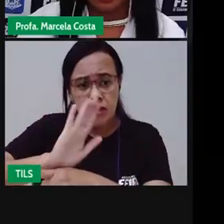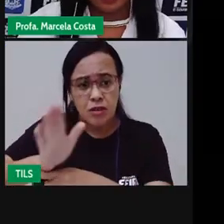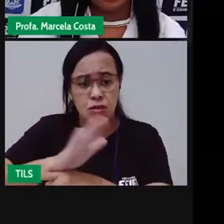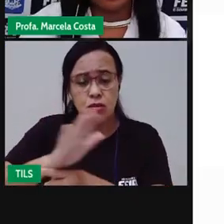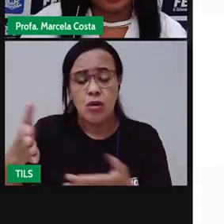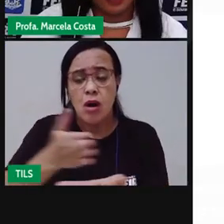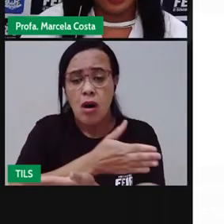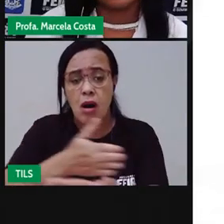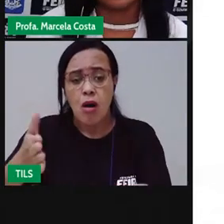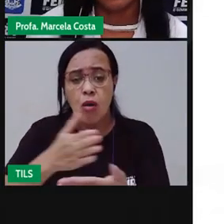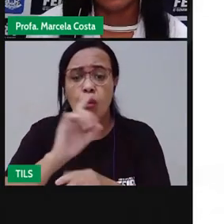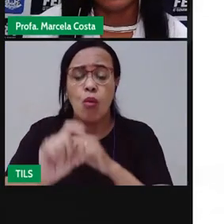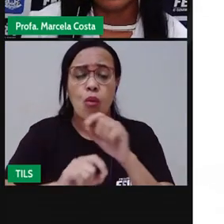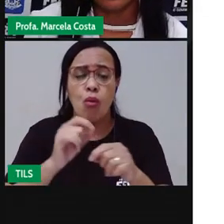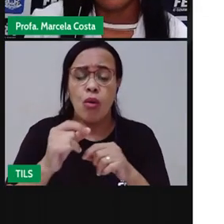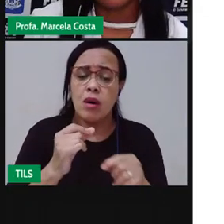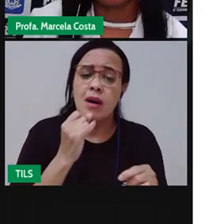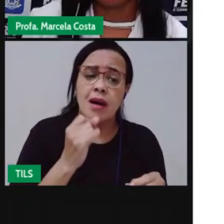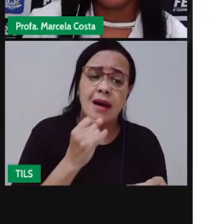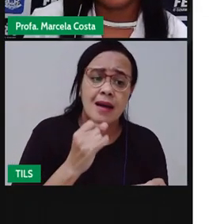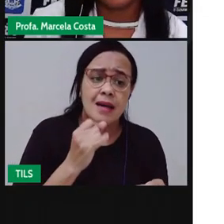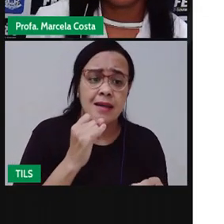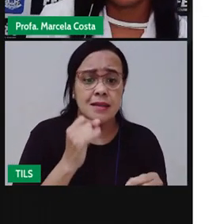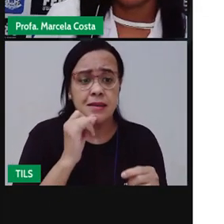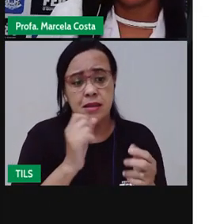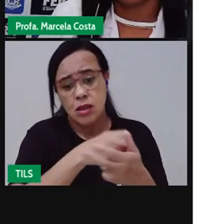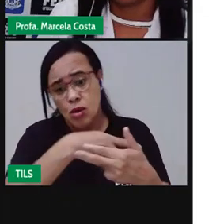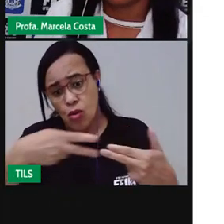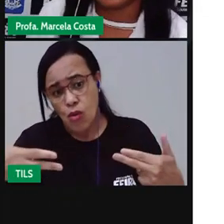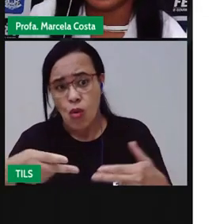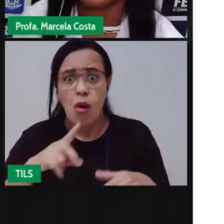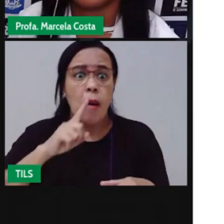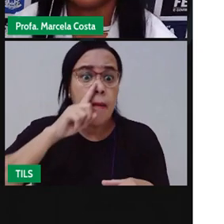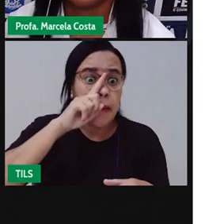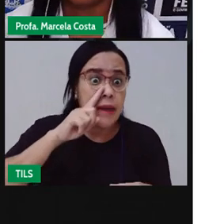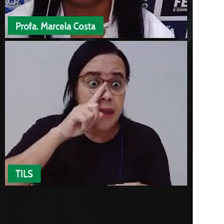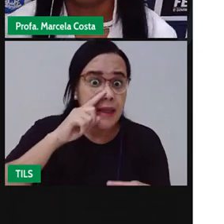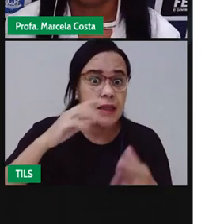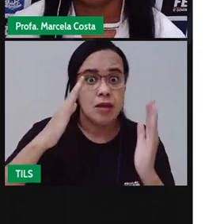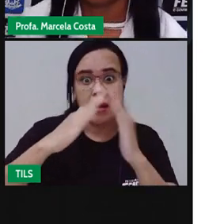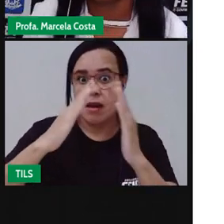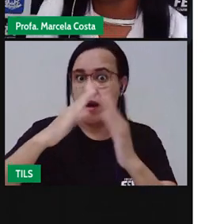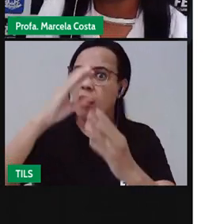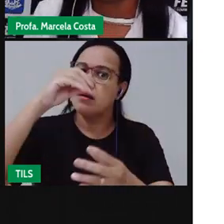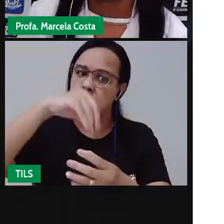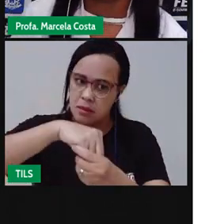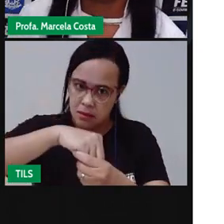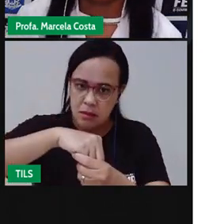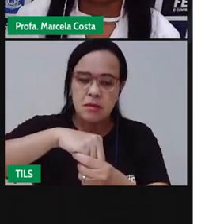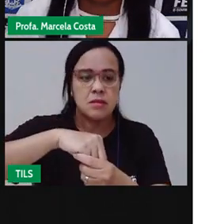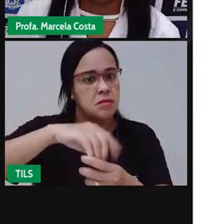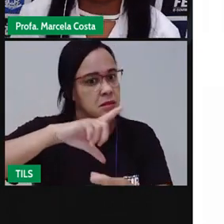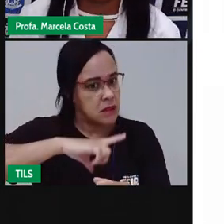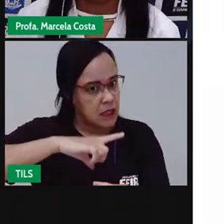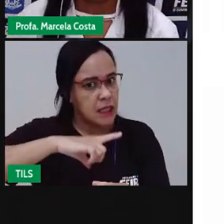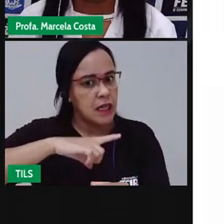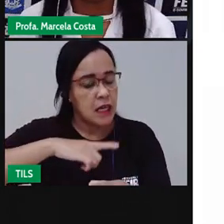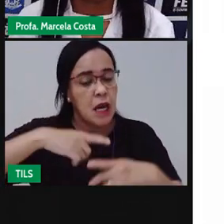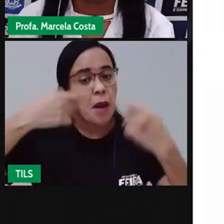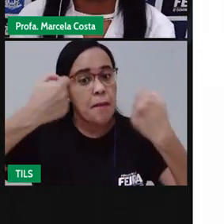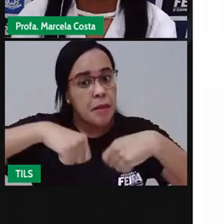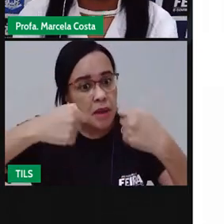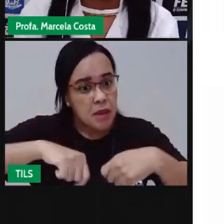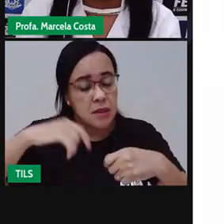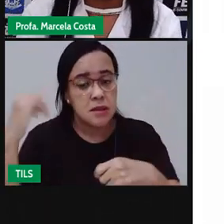exemplos de alguns perigos que estão dentro de casa. Então, vemos o quanto é importante estar atento,